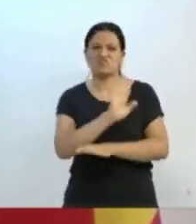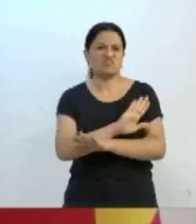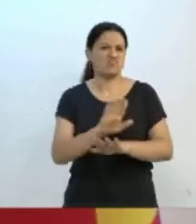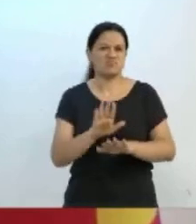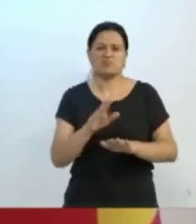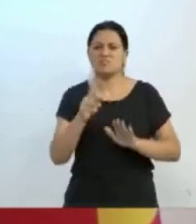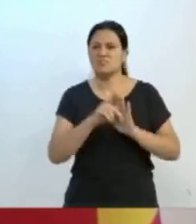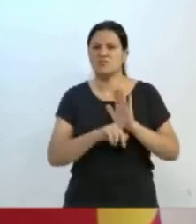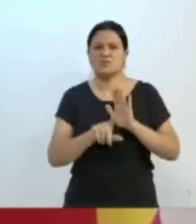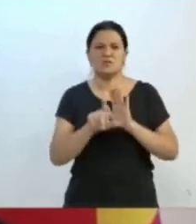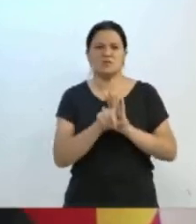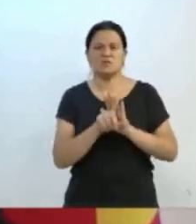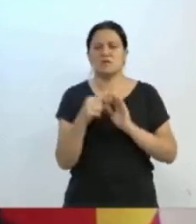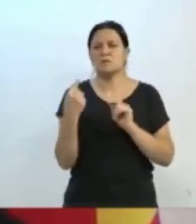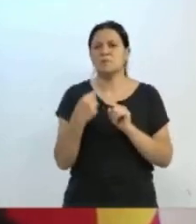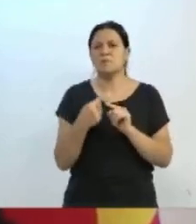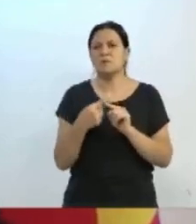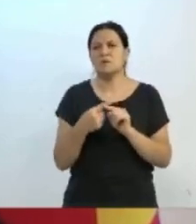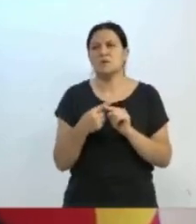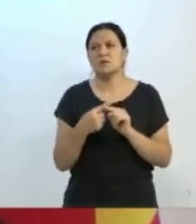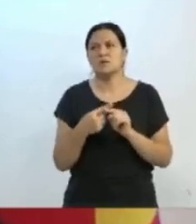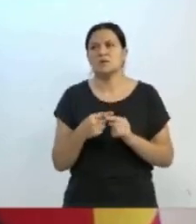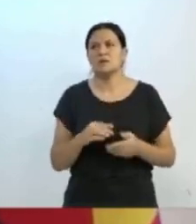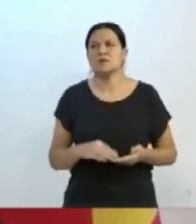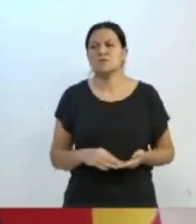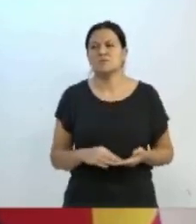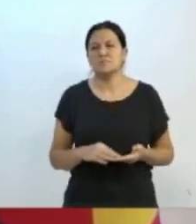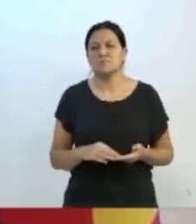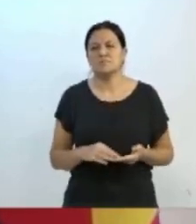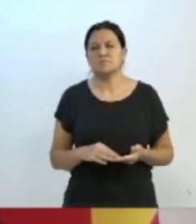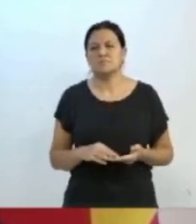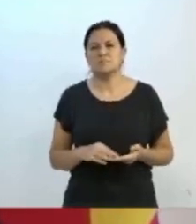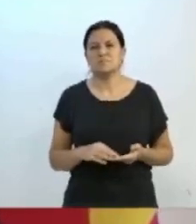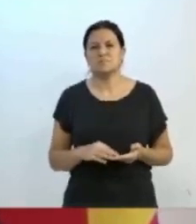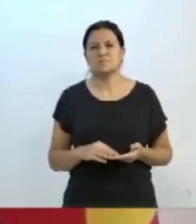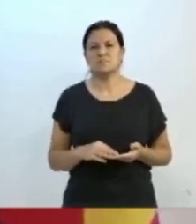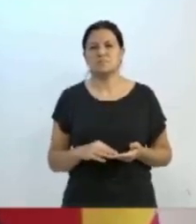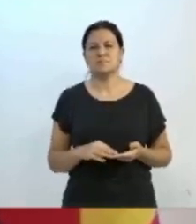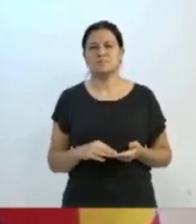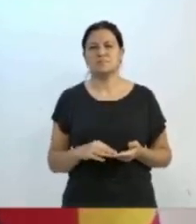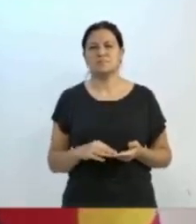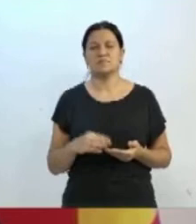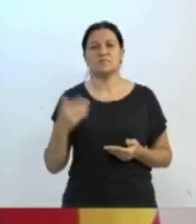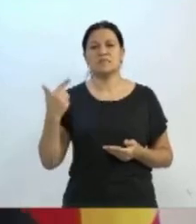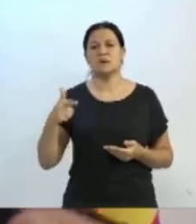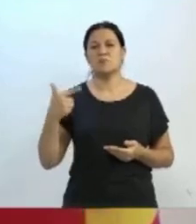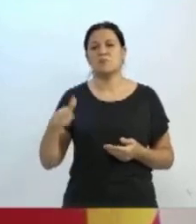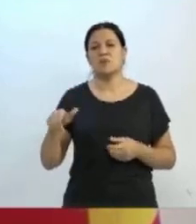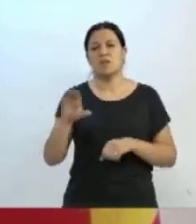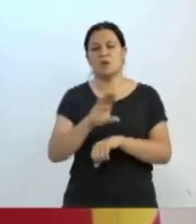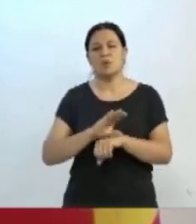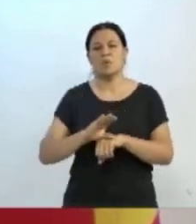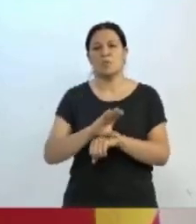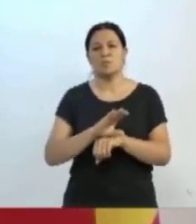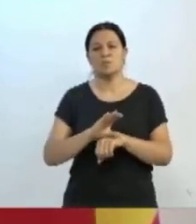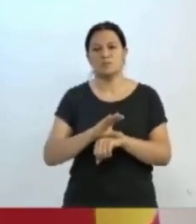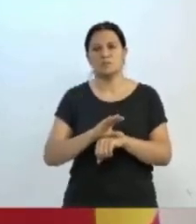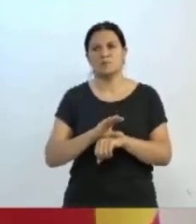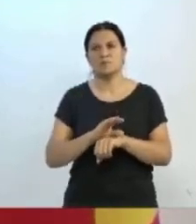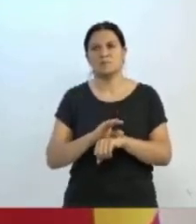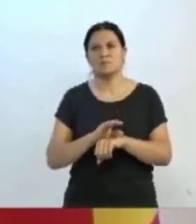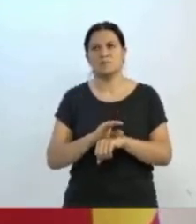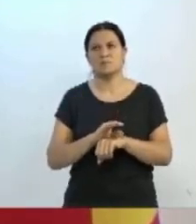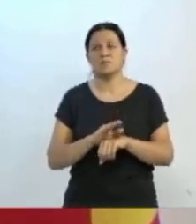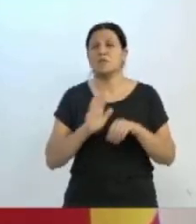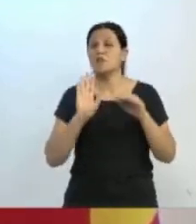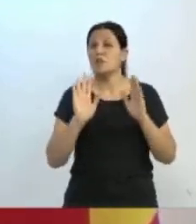porque se diz, meu líder do governo, que é inconstitucional. E hoje eu quero aproveitar a presença